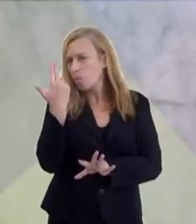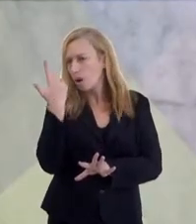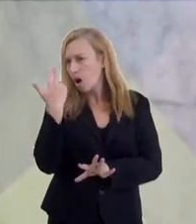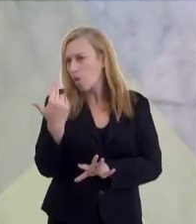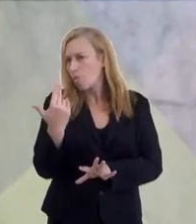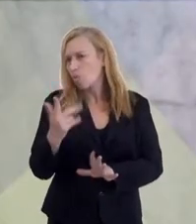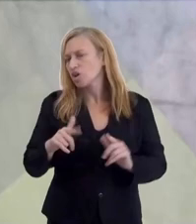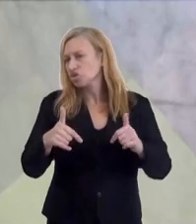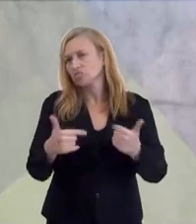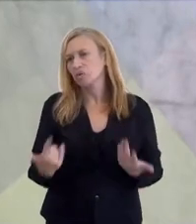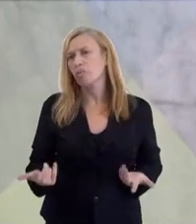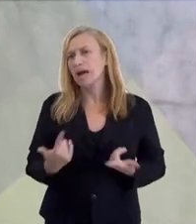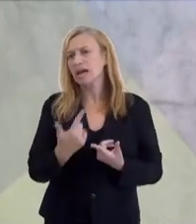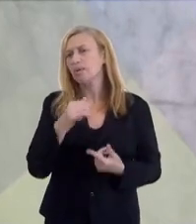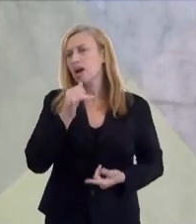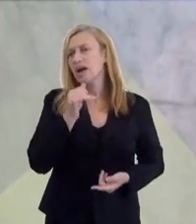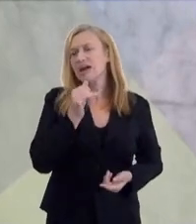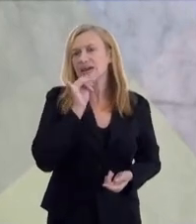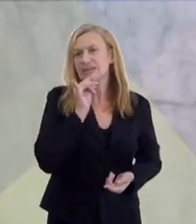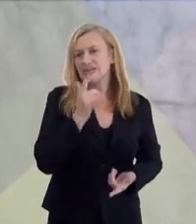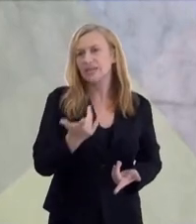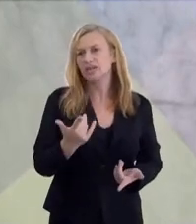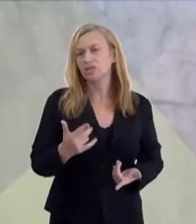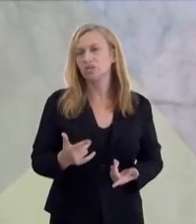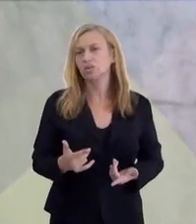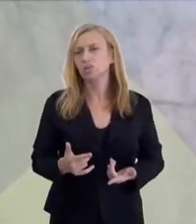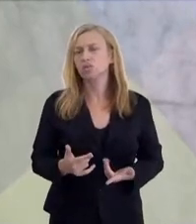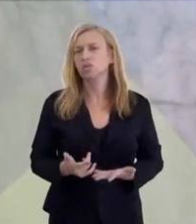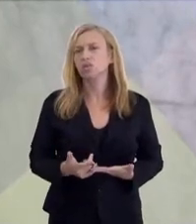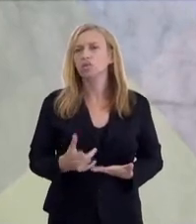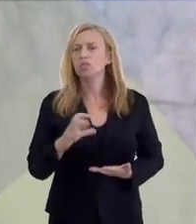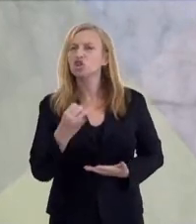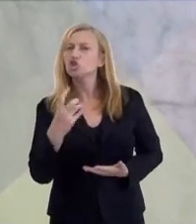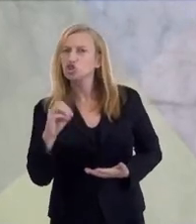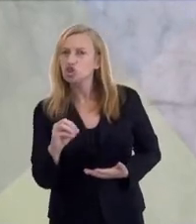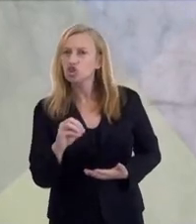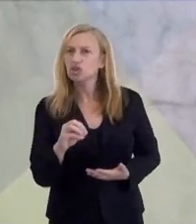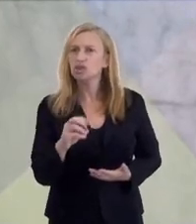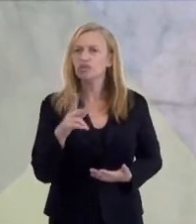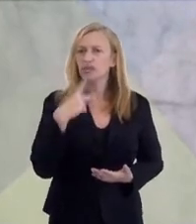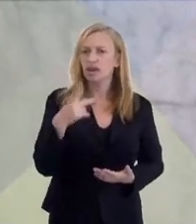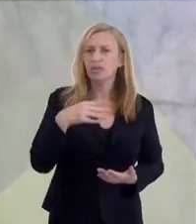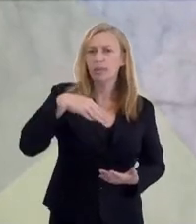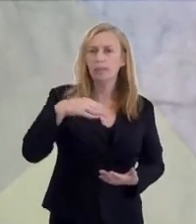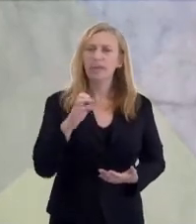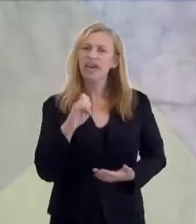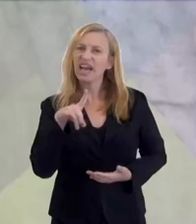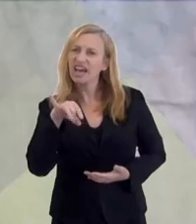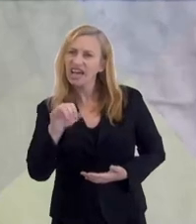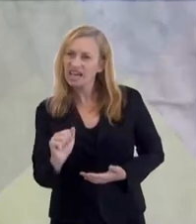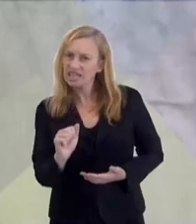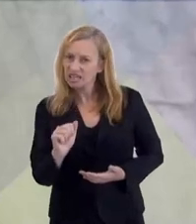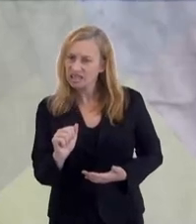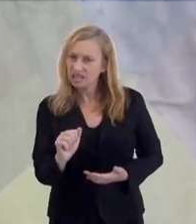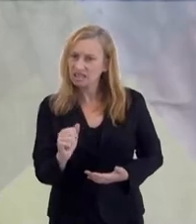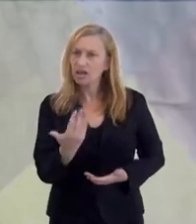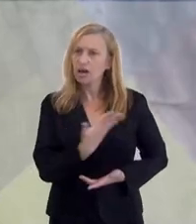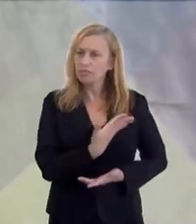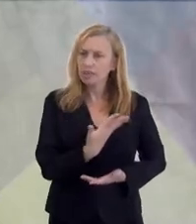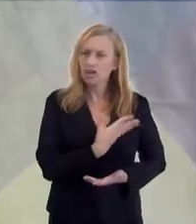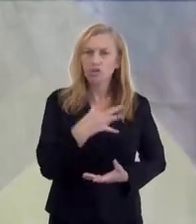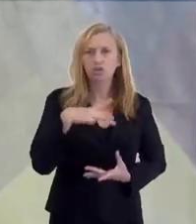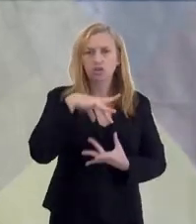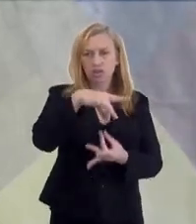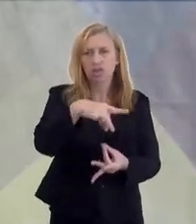procura encarar isso, Luzia, de forma natural. Certo. Por que, por exemplo, uma mediunidade pulgente, como a do Chico, que a gente chama de